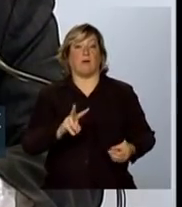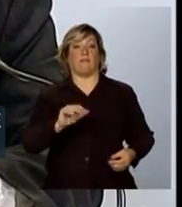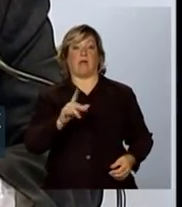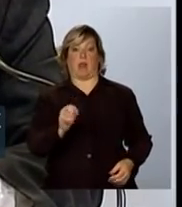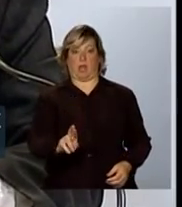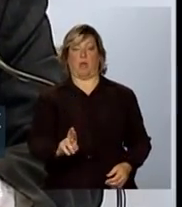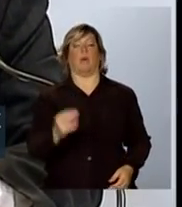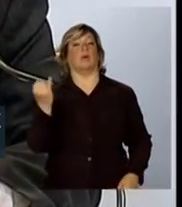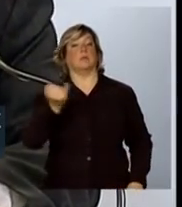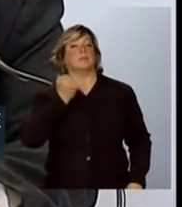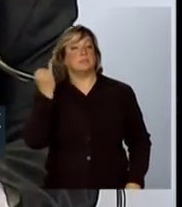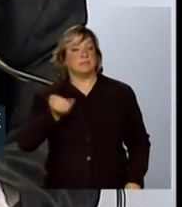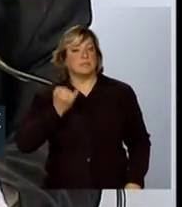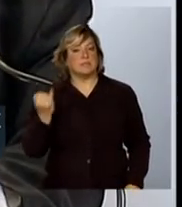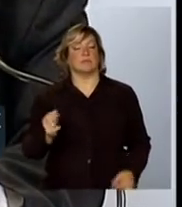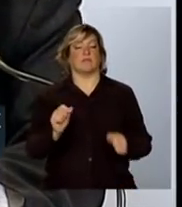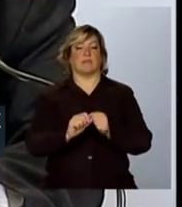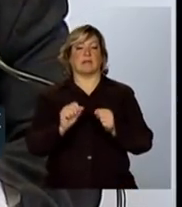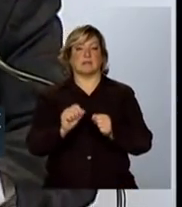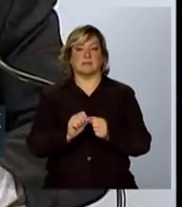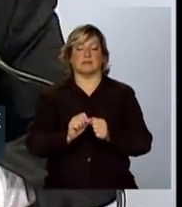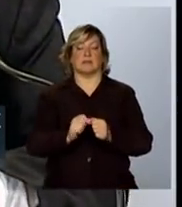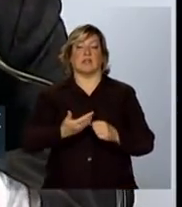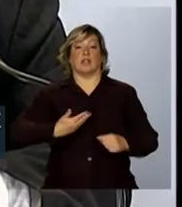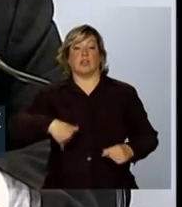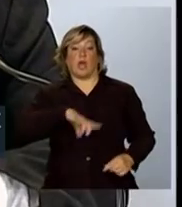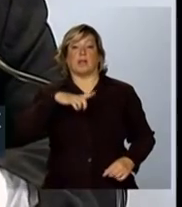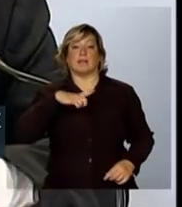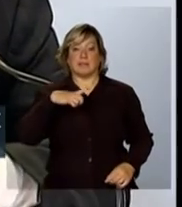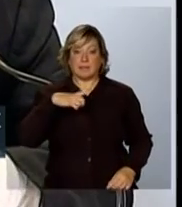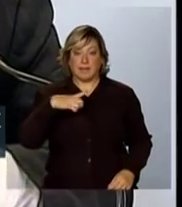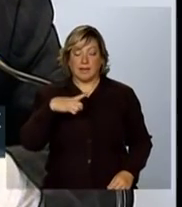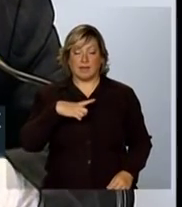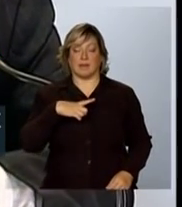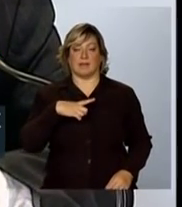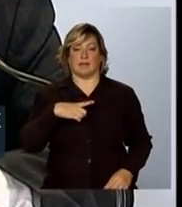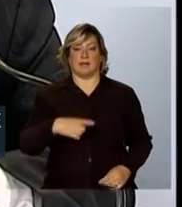sentido de fazermos com que a gente tenha essa